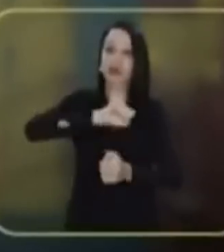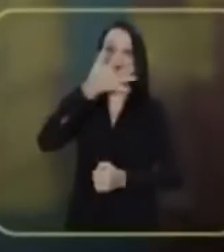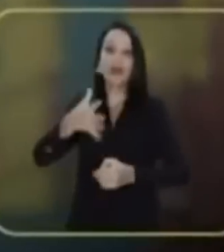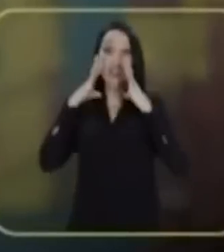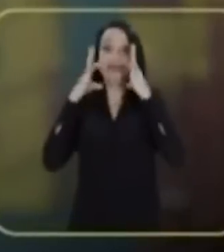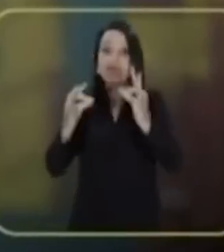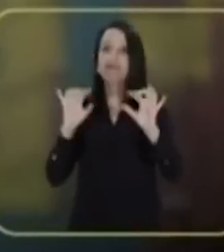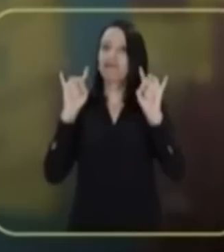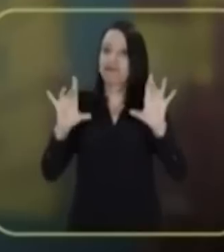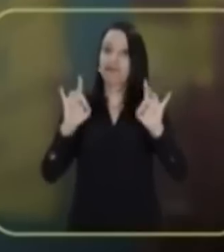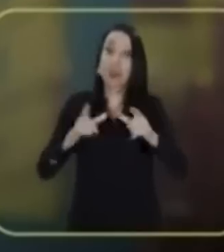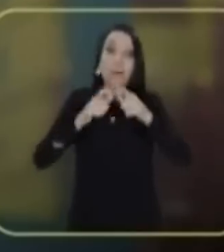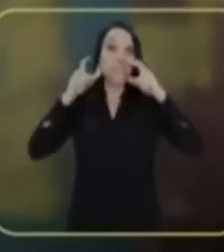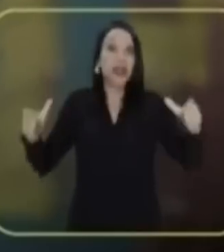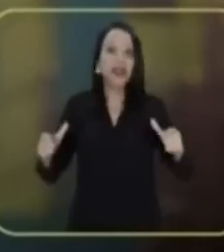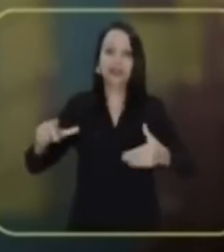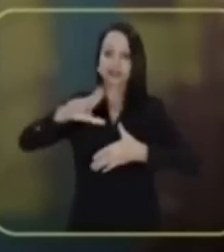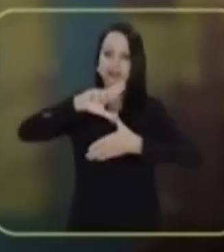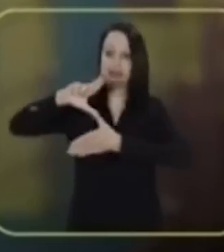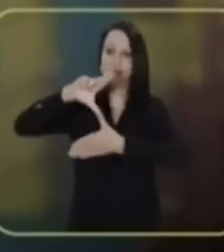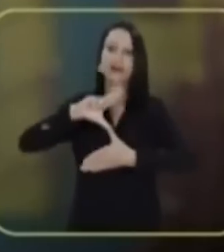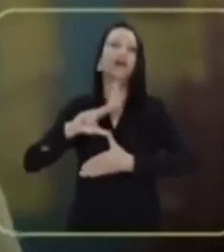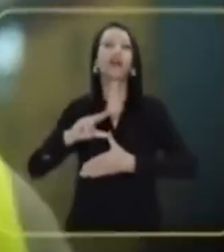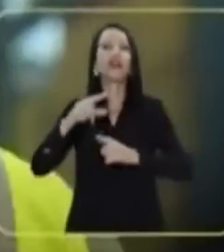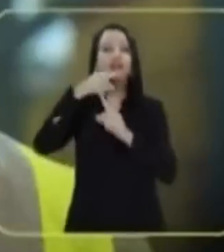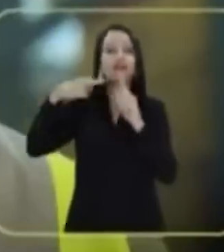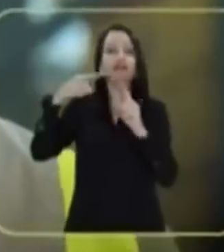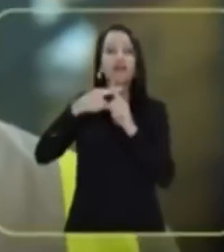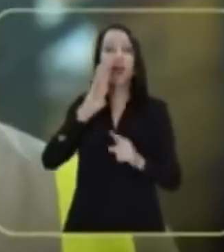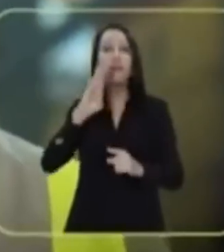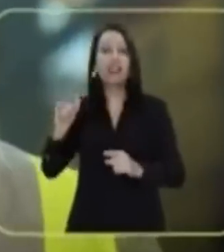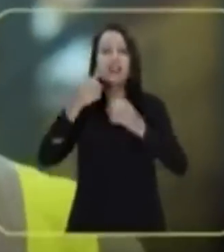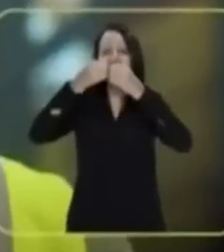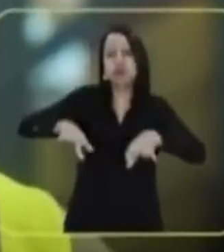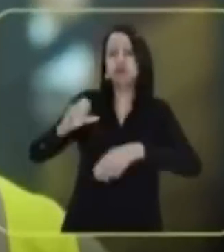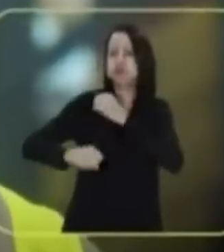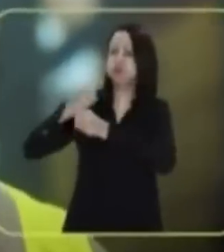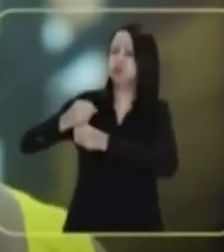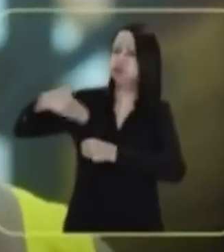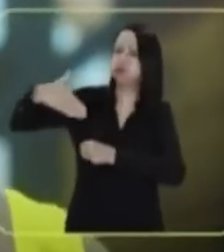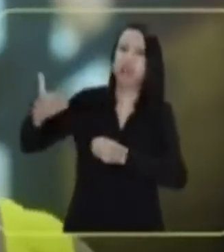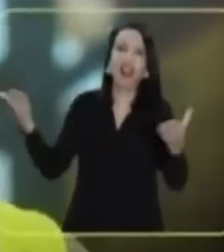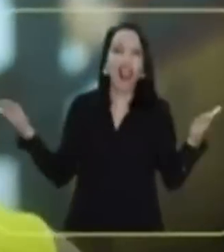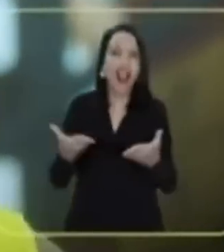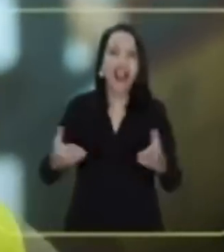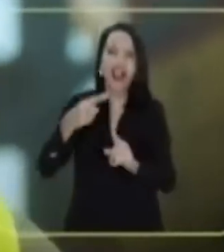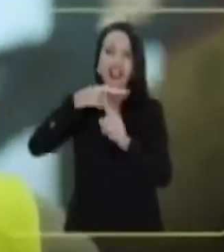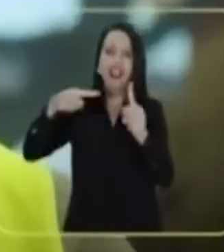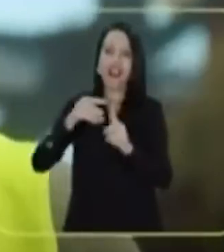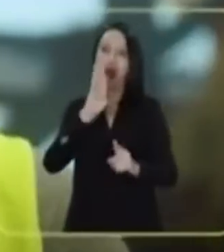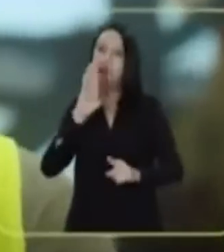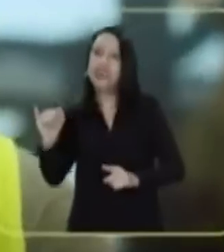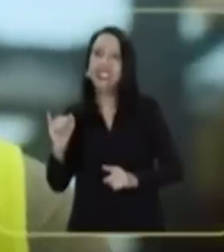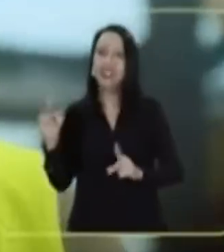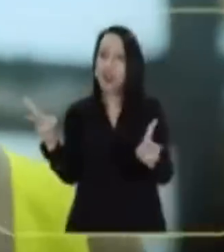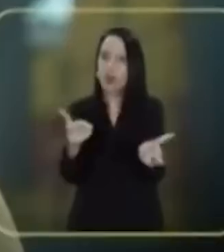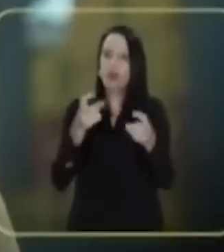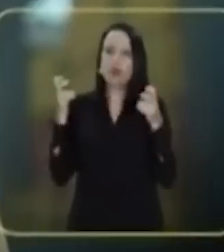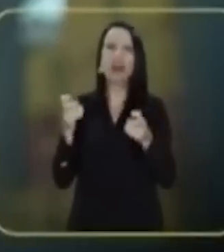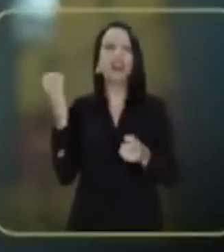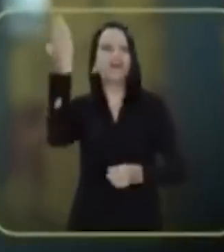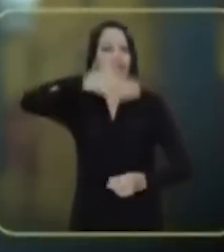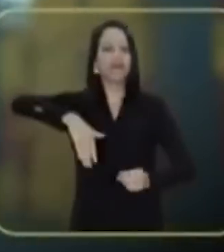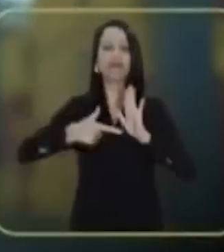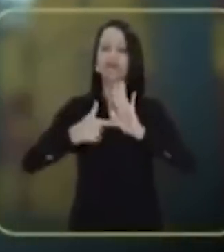Santos teve uma atenção especial. O maior porto da América Latina dava meio bilhão de reais de prejuízo por ano. Agora, dá meio bi de